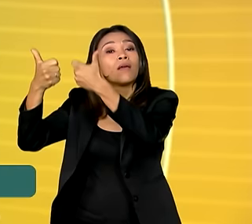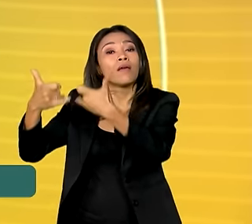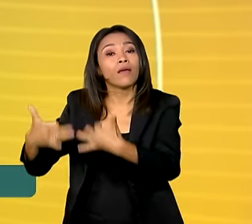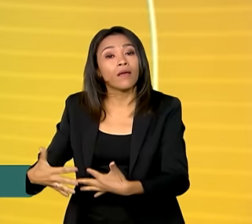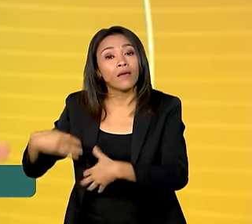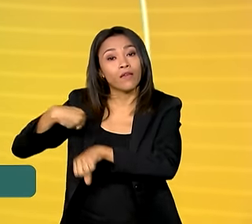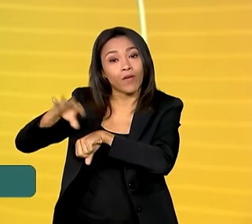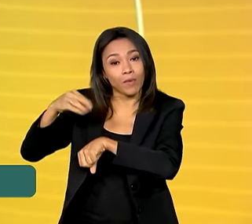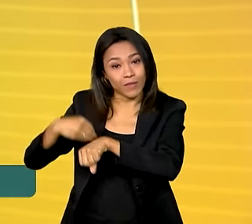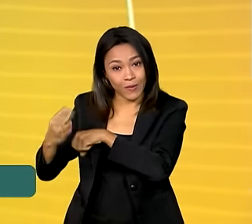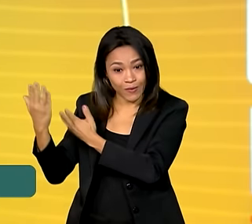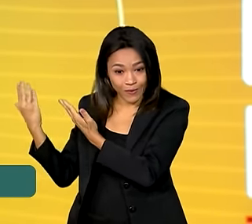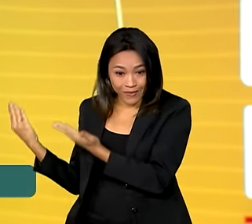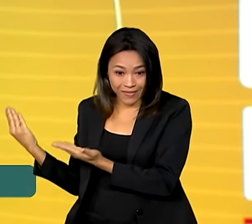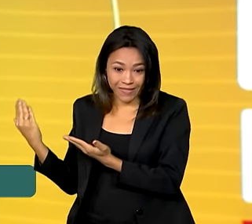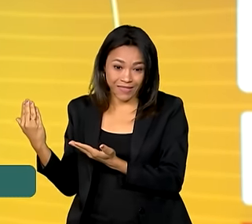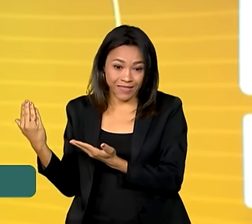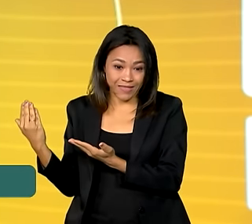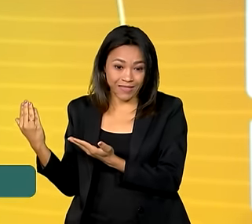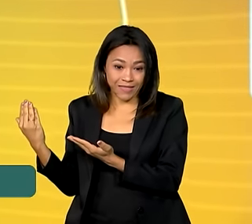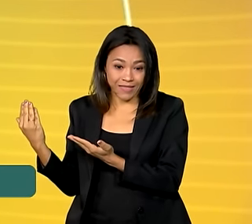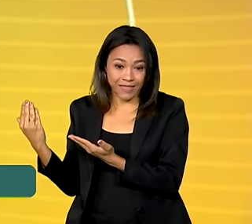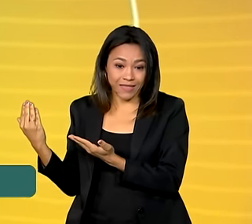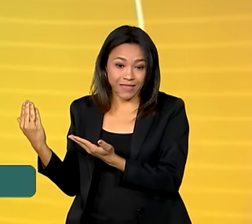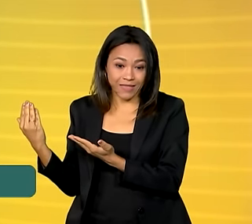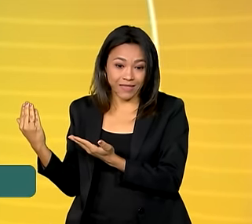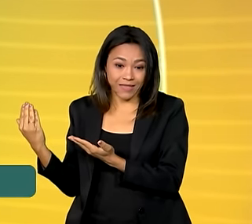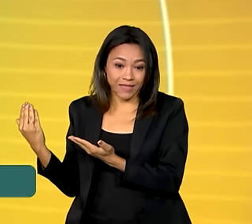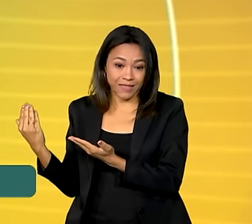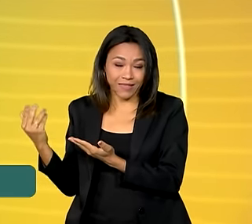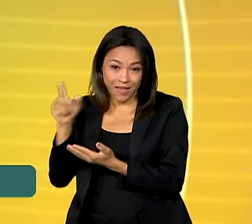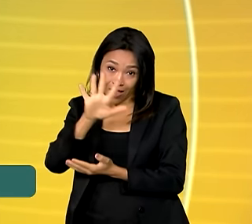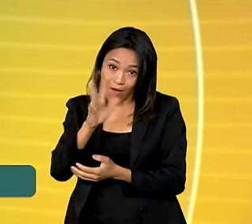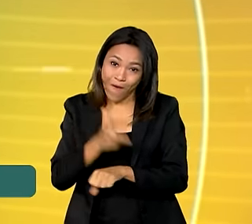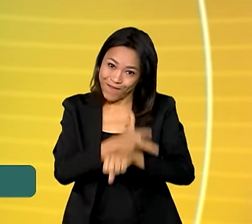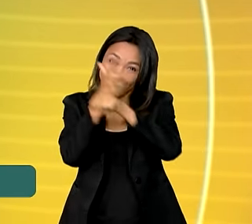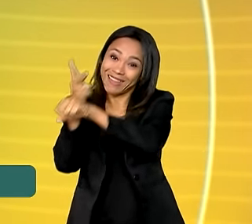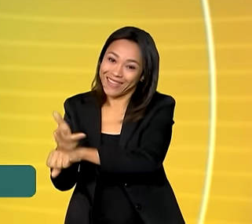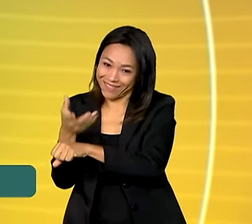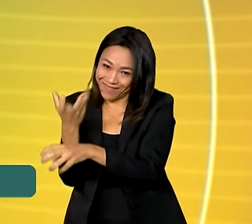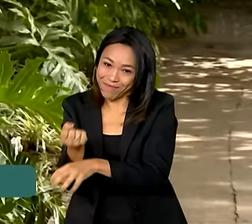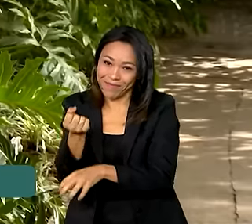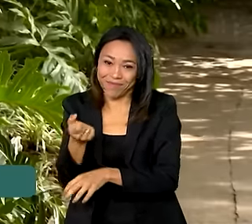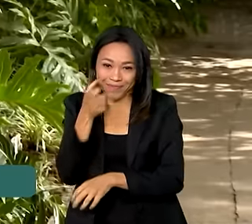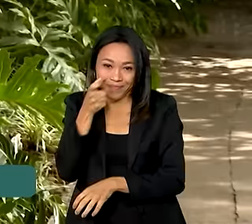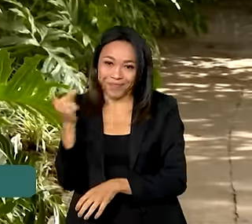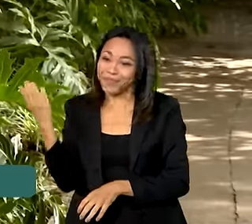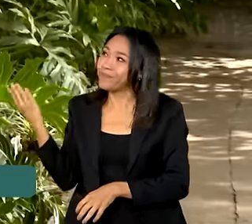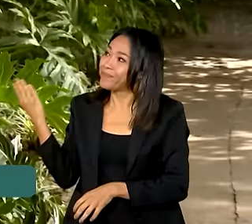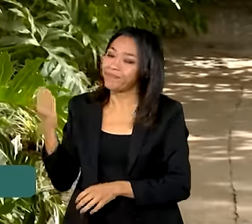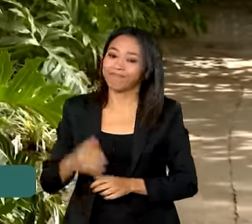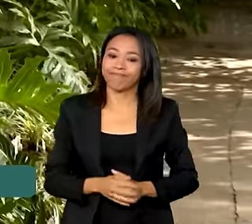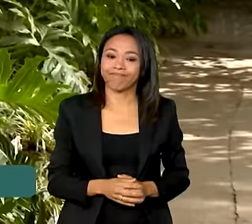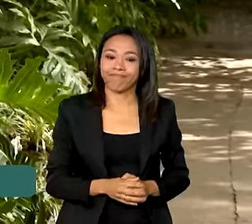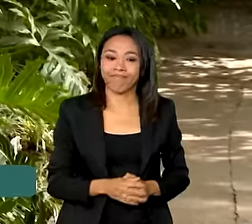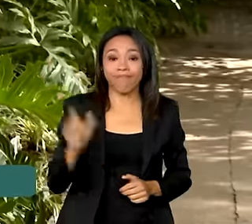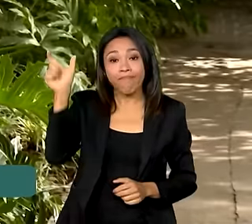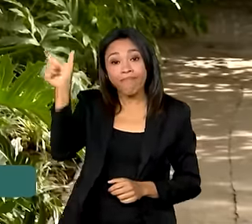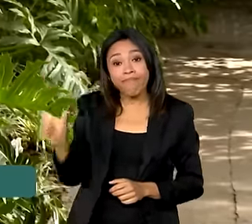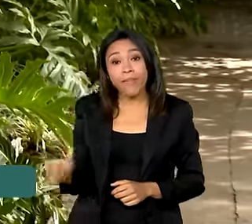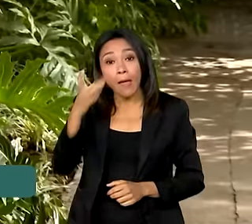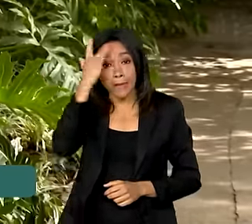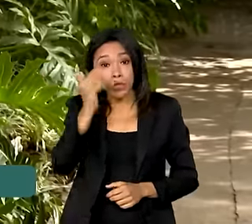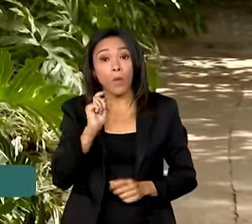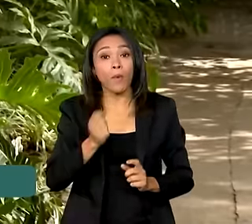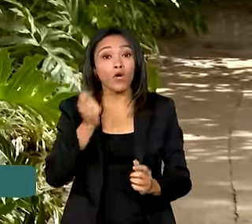para a gente também. Aliás, não é a Adriana Natale, é um VT. Vamos ver. O devedor pode pagar à